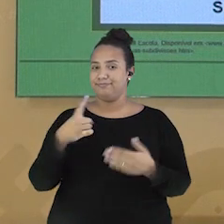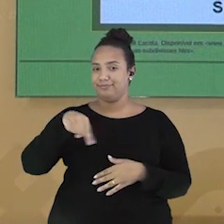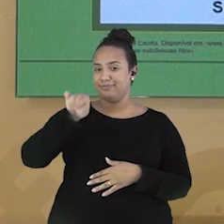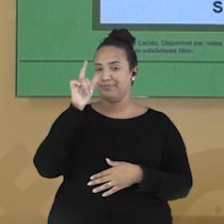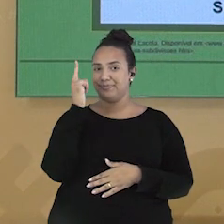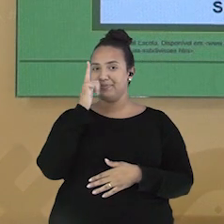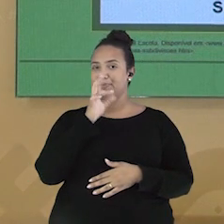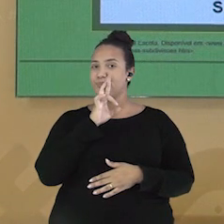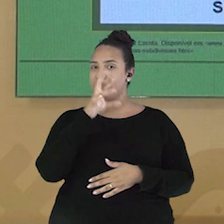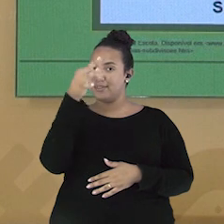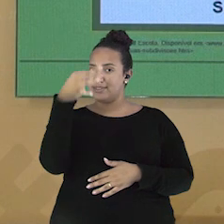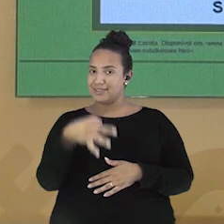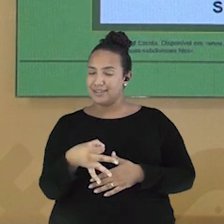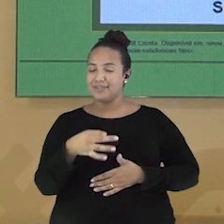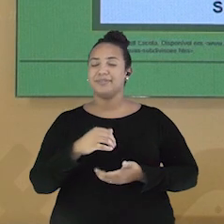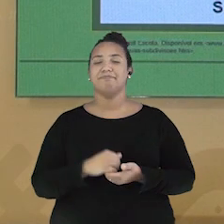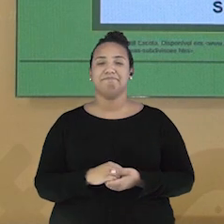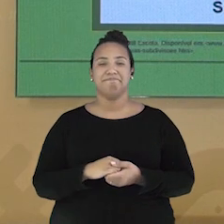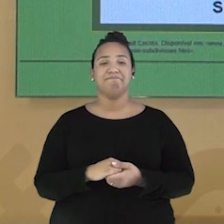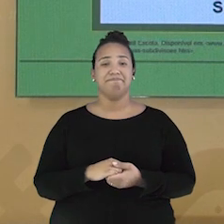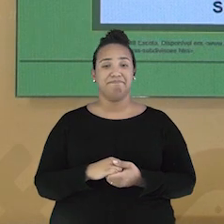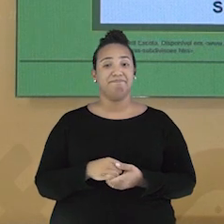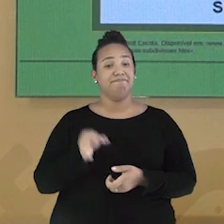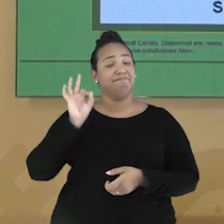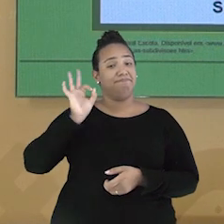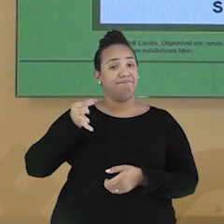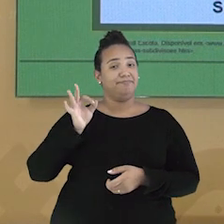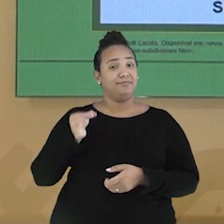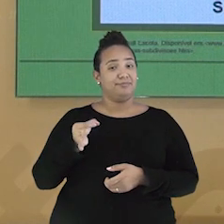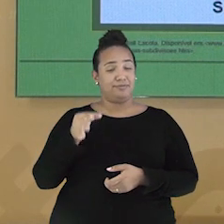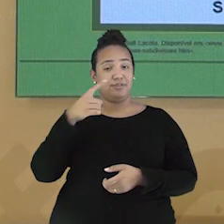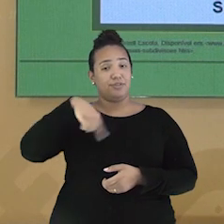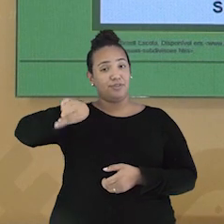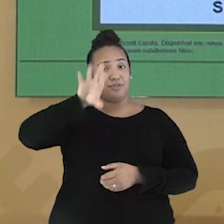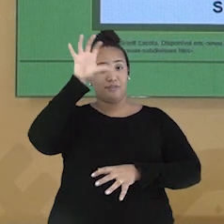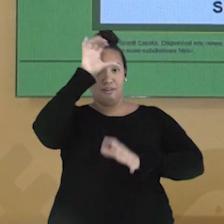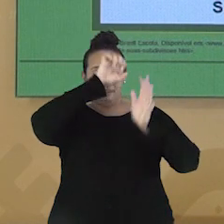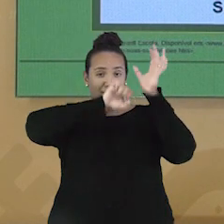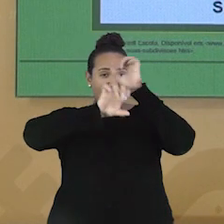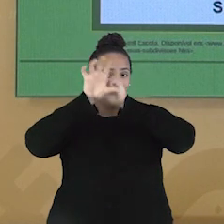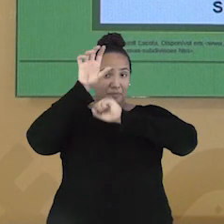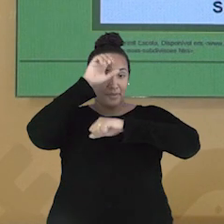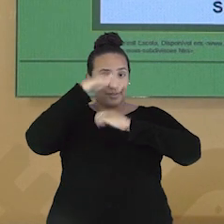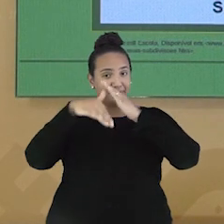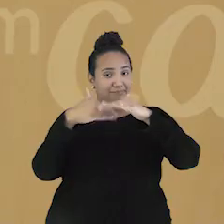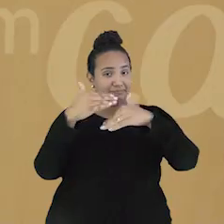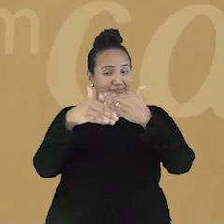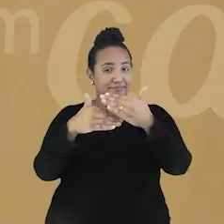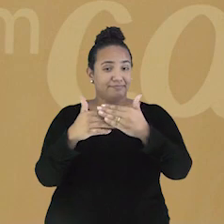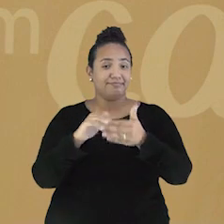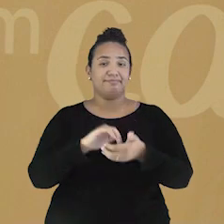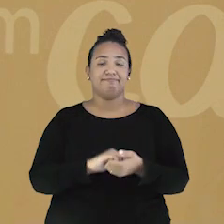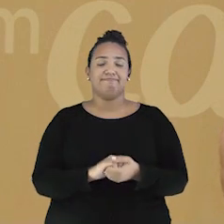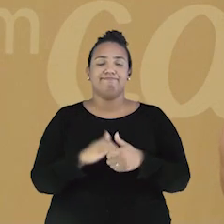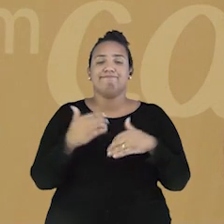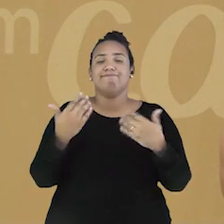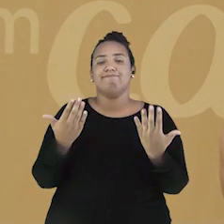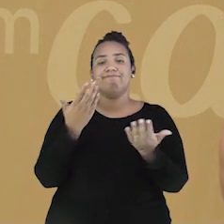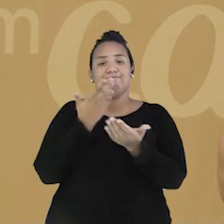leste. E aí? Você conseguiu acertar? É isso aí. Aos poucos, vamos aprendendo isso e muito mais. Bom,